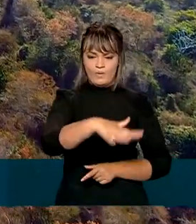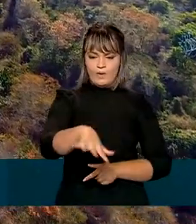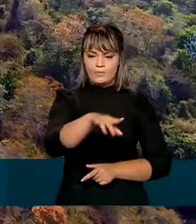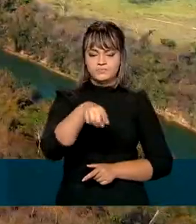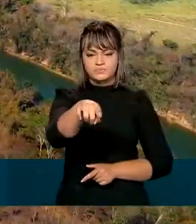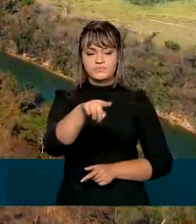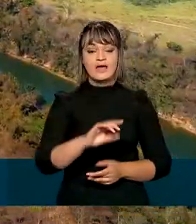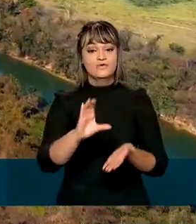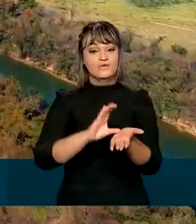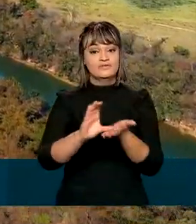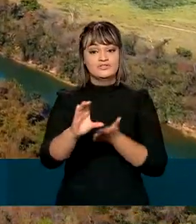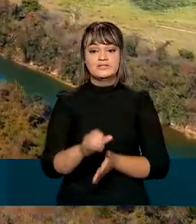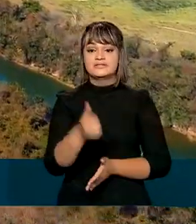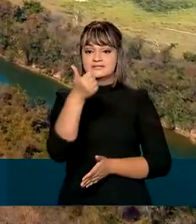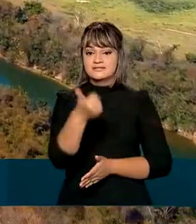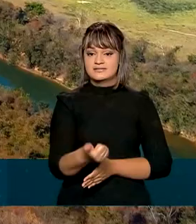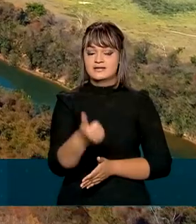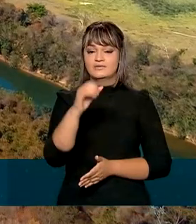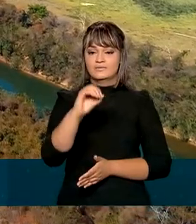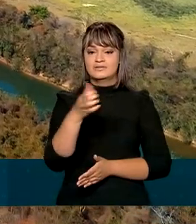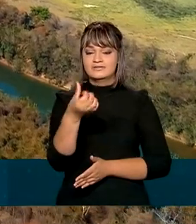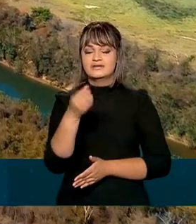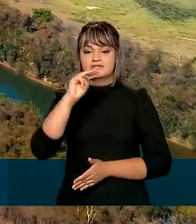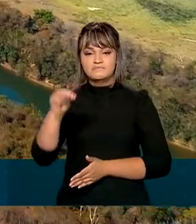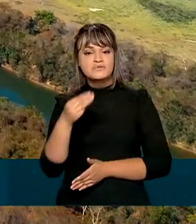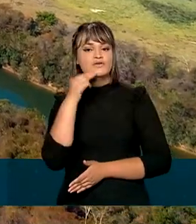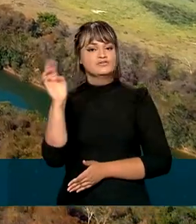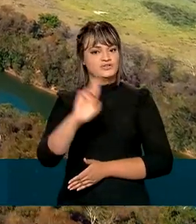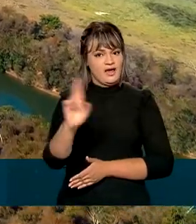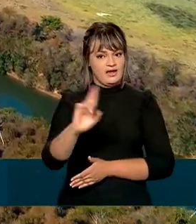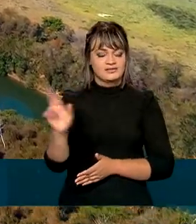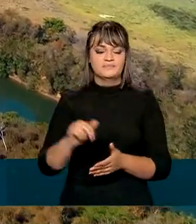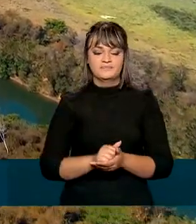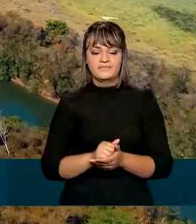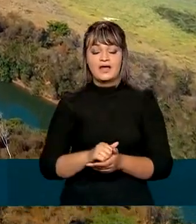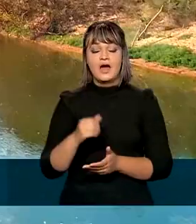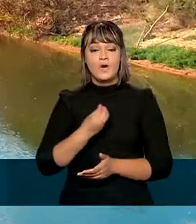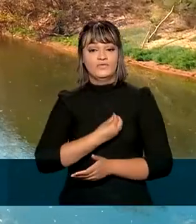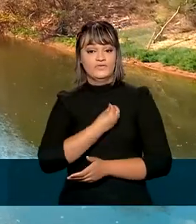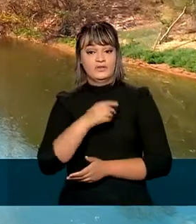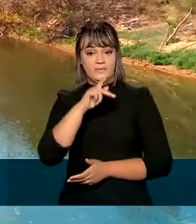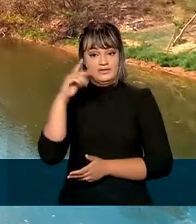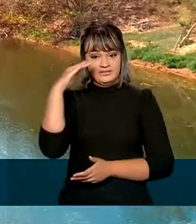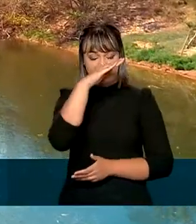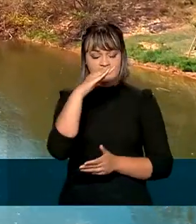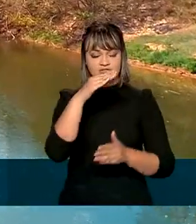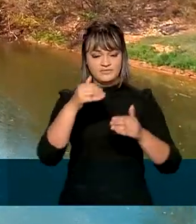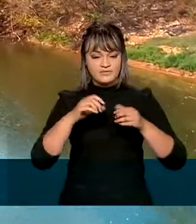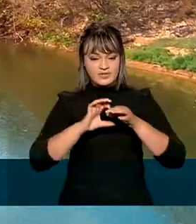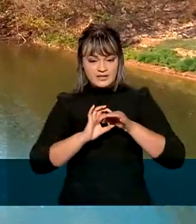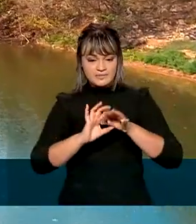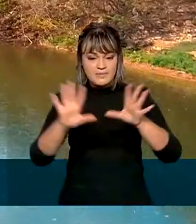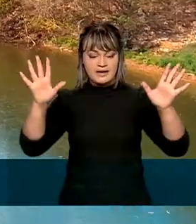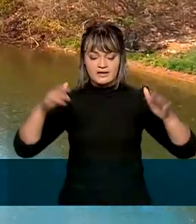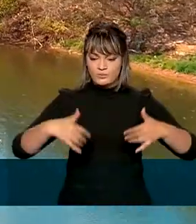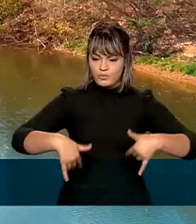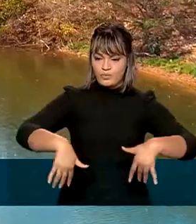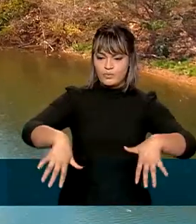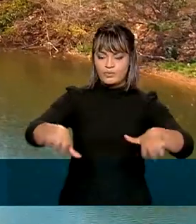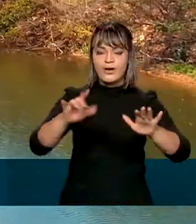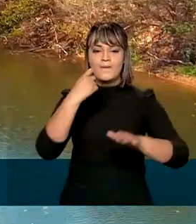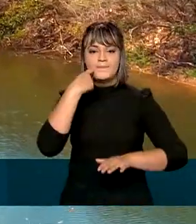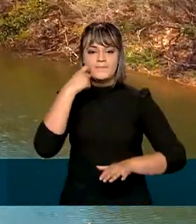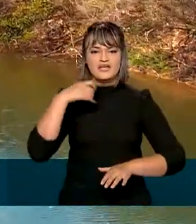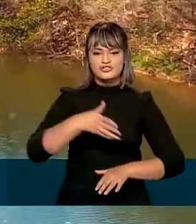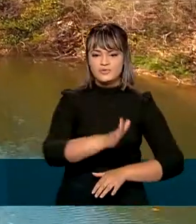Para isso, serão investidos quase 106 milhões de reais. Na presença do presidente, serão soltos cerca de 10 mil alevinos, que são